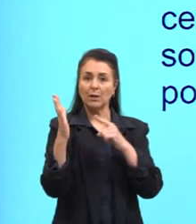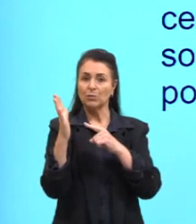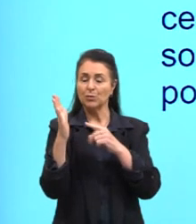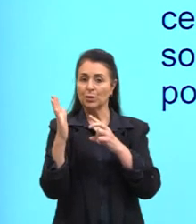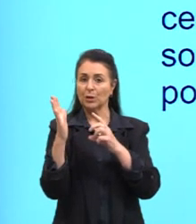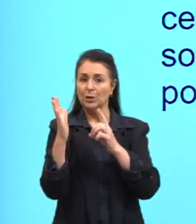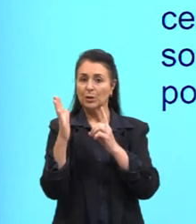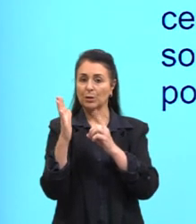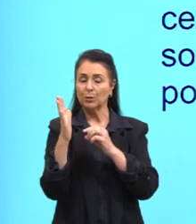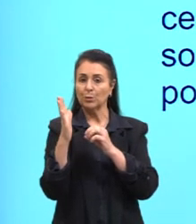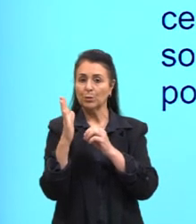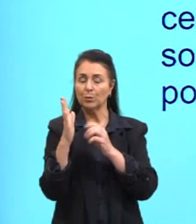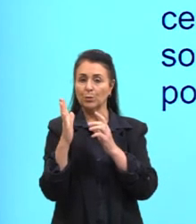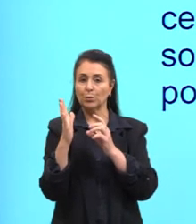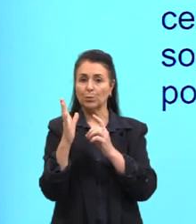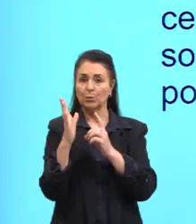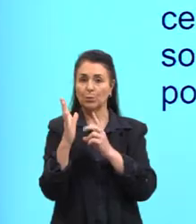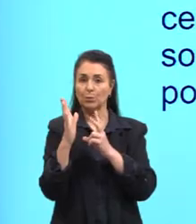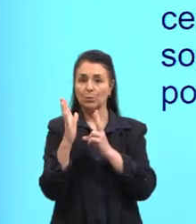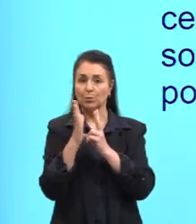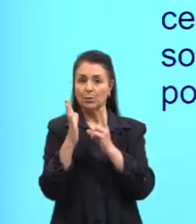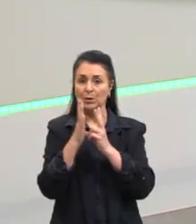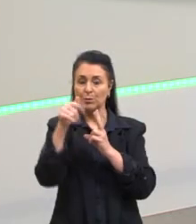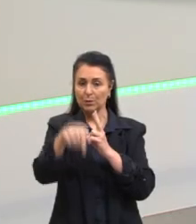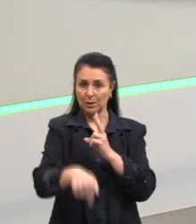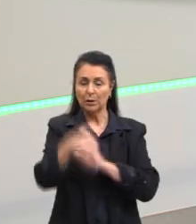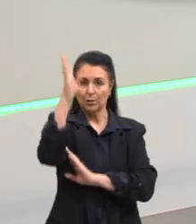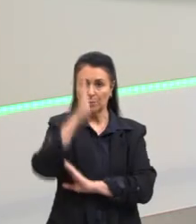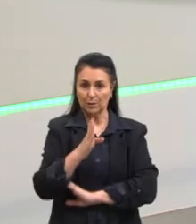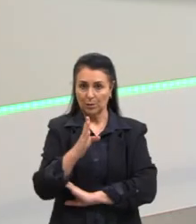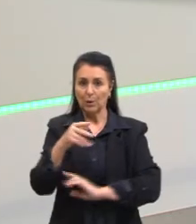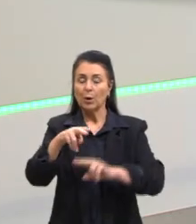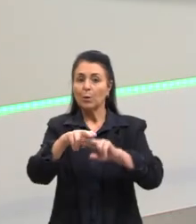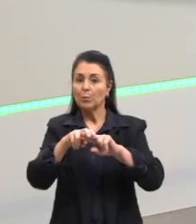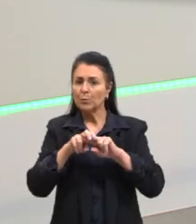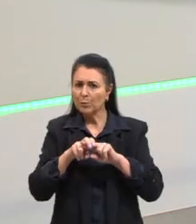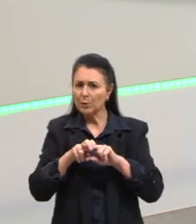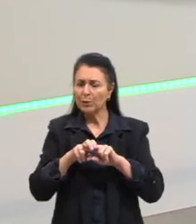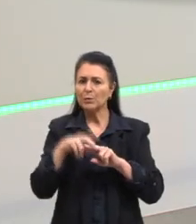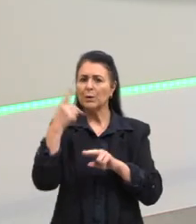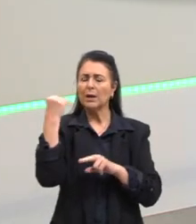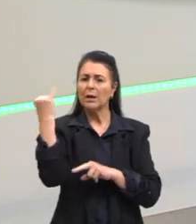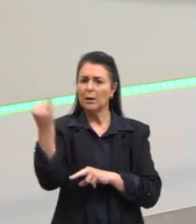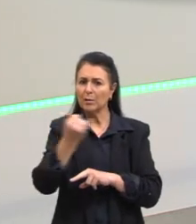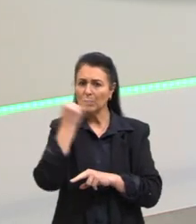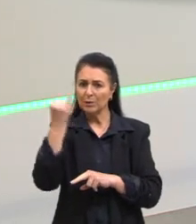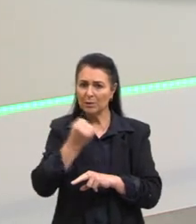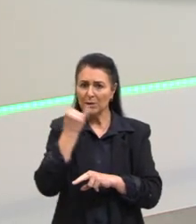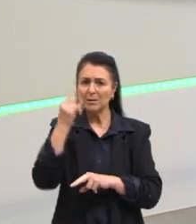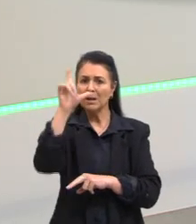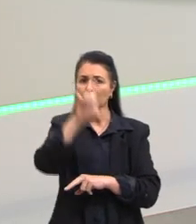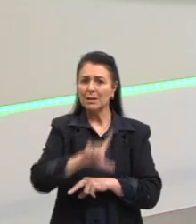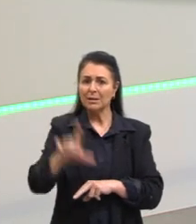quando ocorreu a chegada portuguesa, vista a importância literária desse momento.